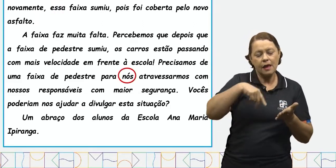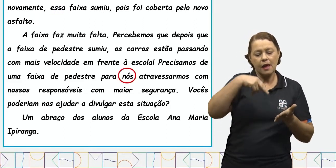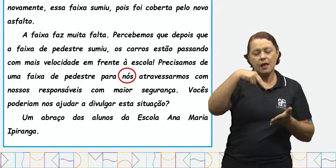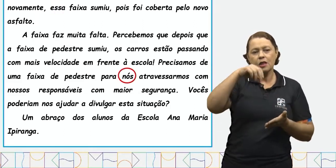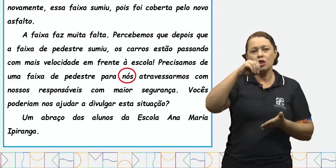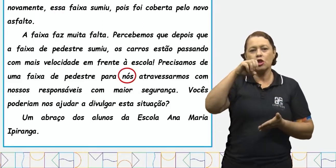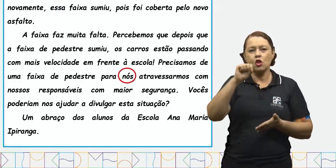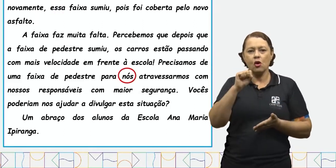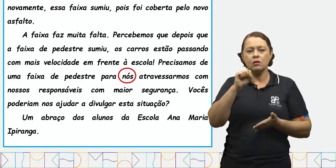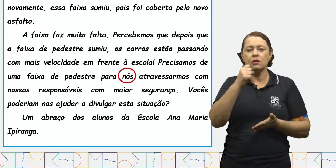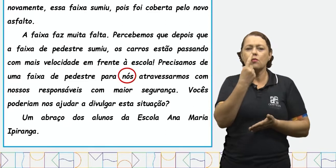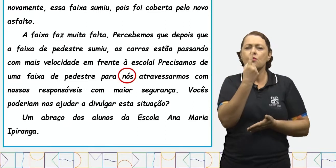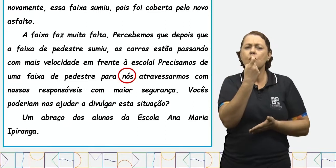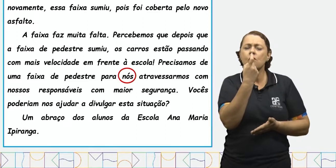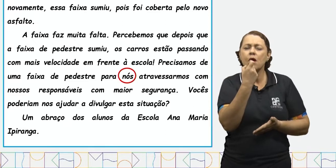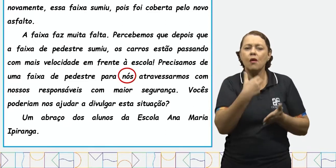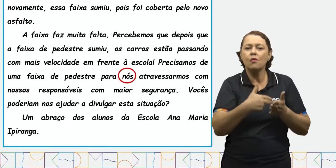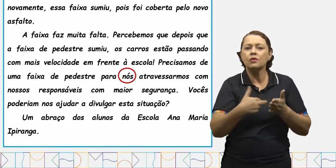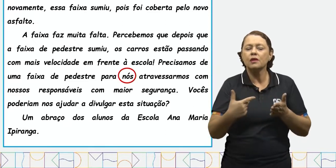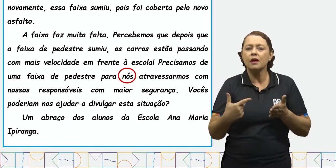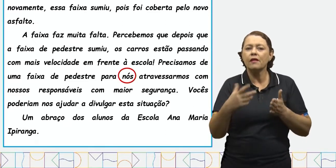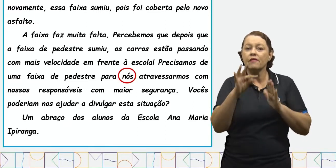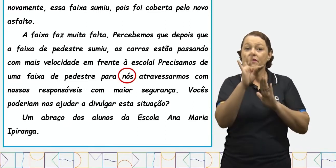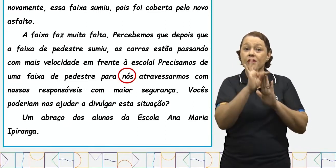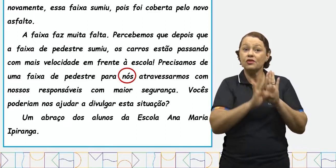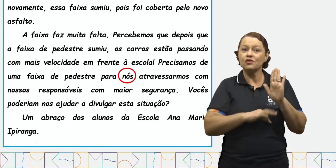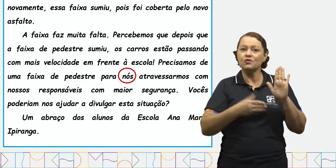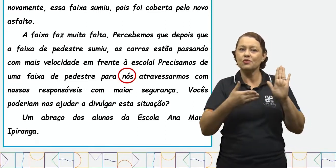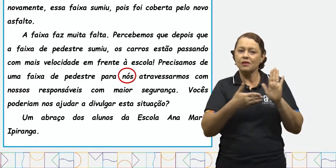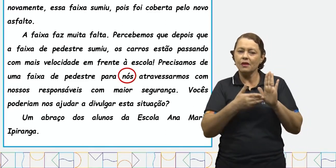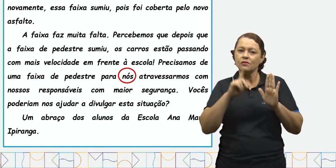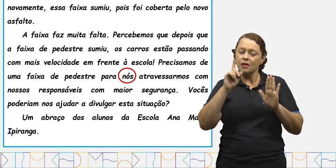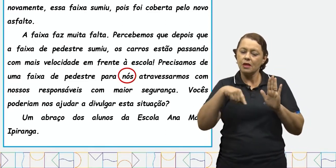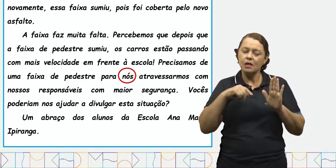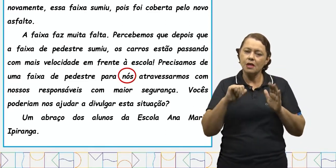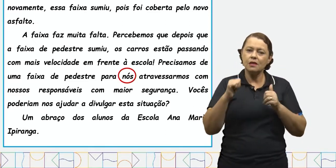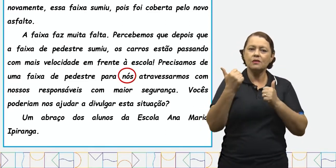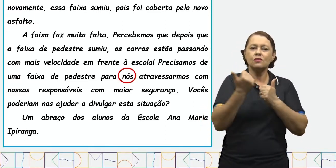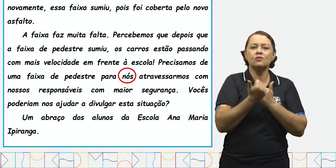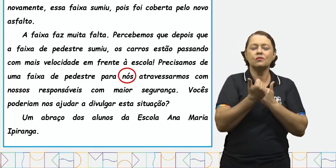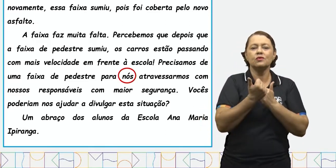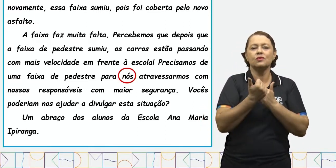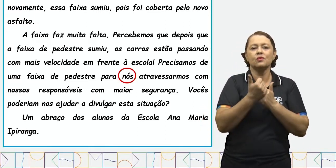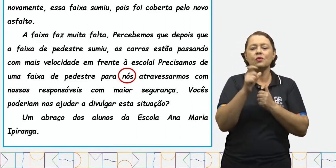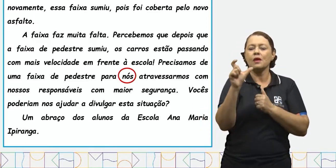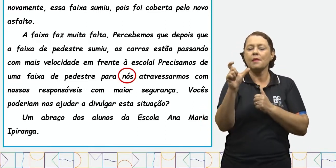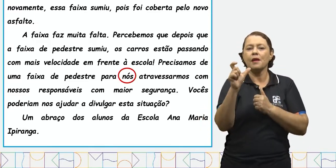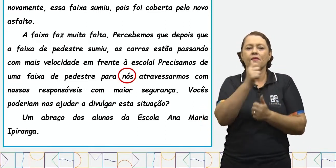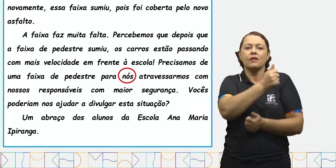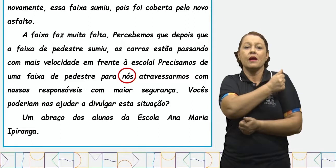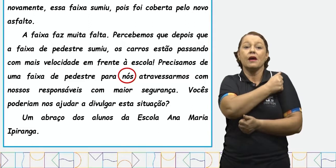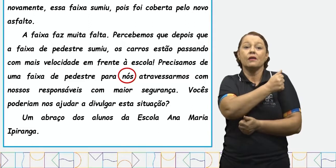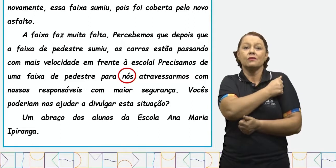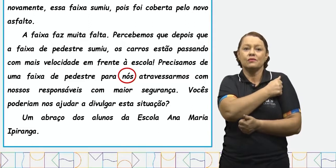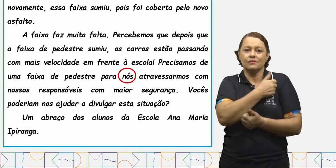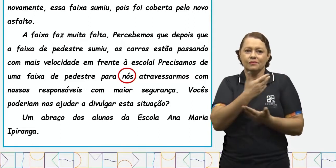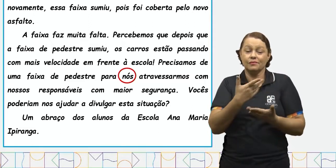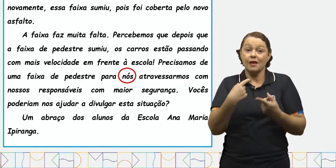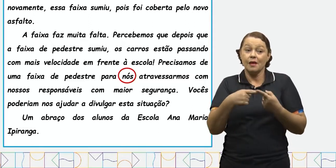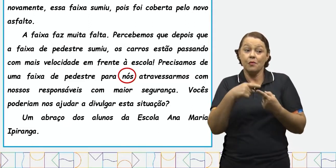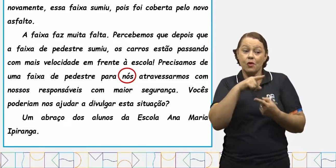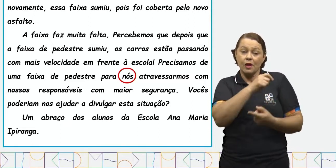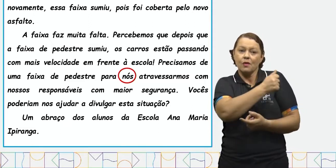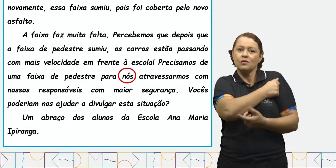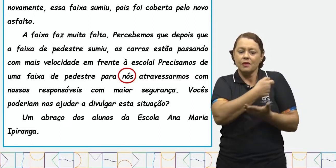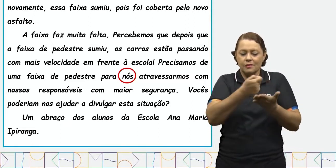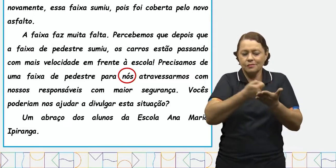no texto, assim como o pronome essa. Ele substitui a palavra alunos, afinal, os alunos que escreveram